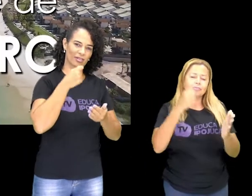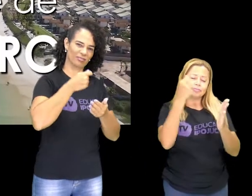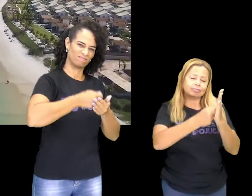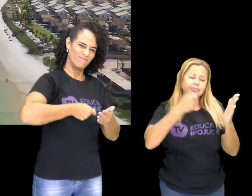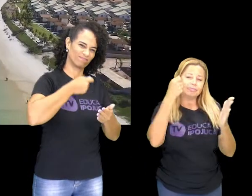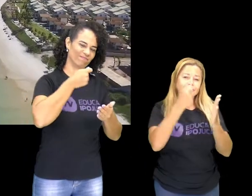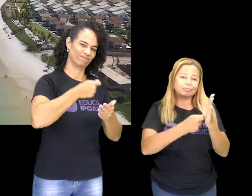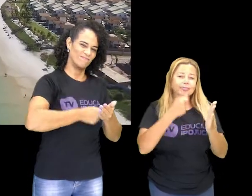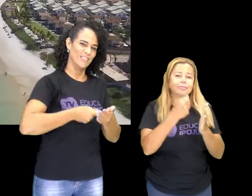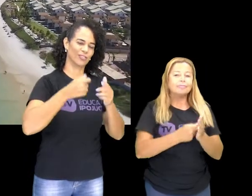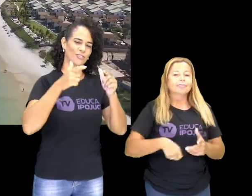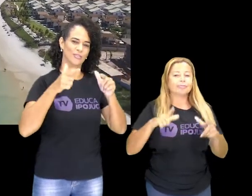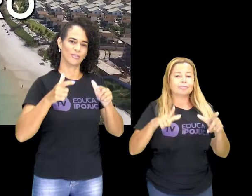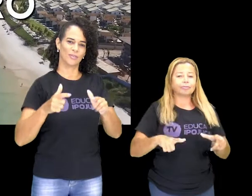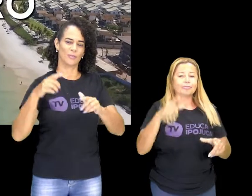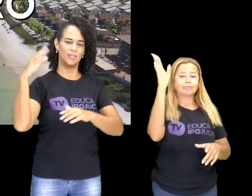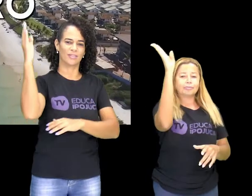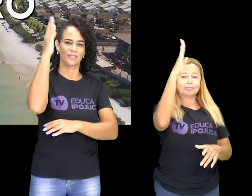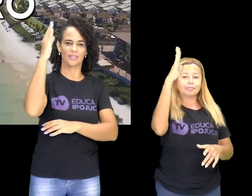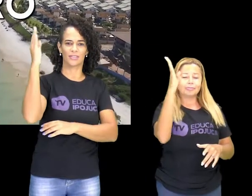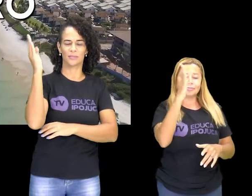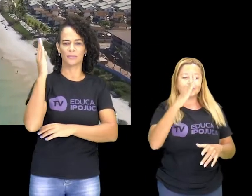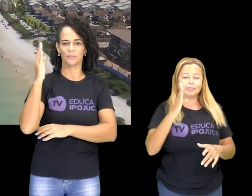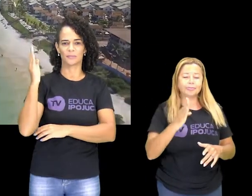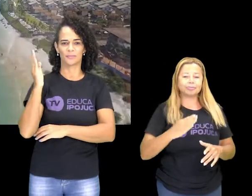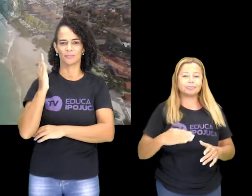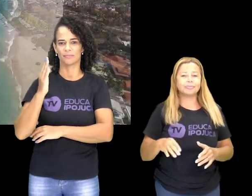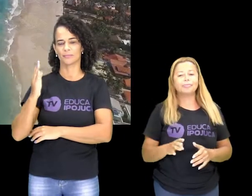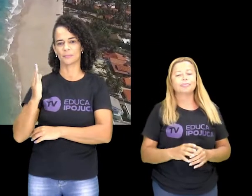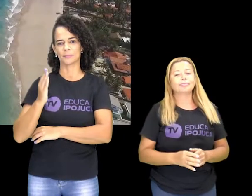guerreiro Deste solo brasileiro